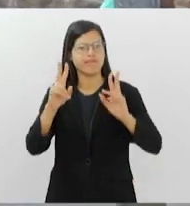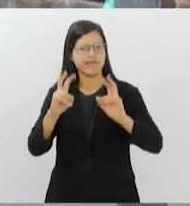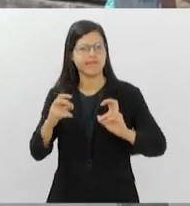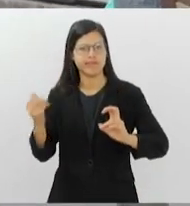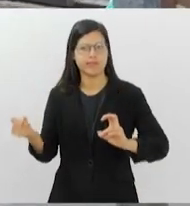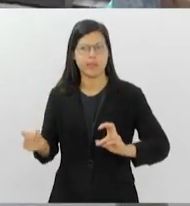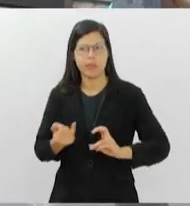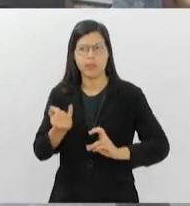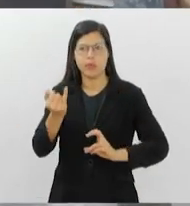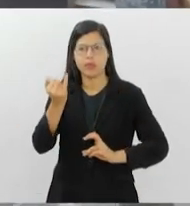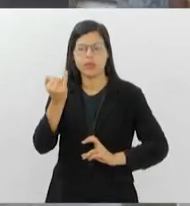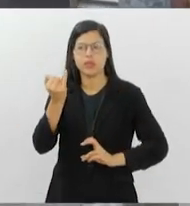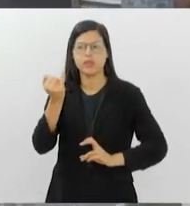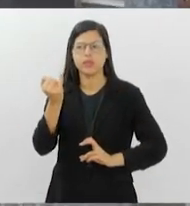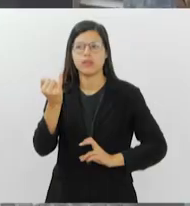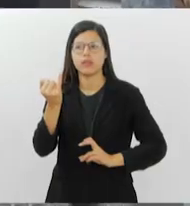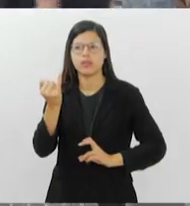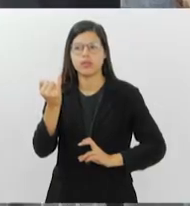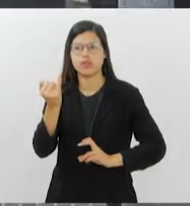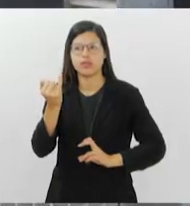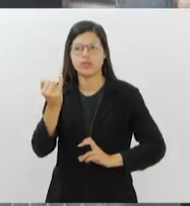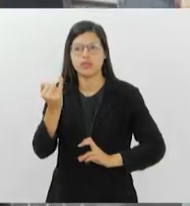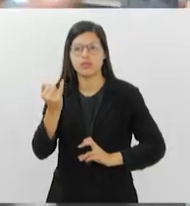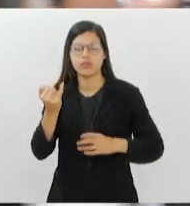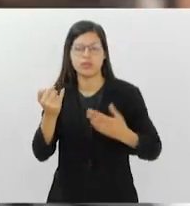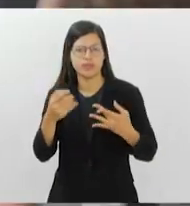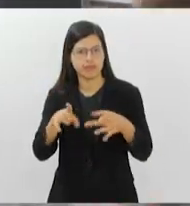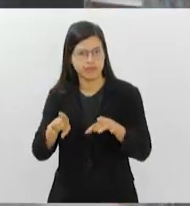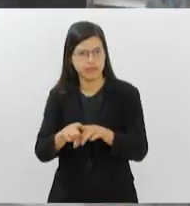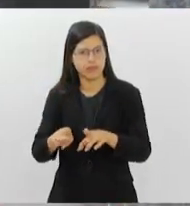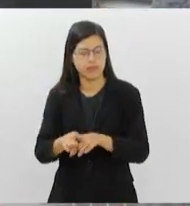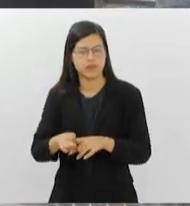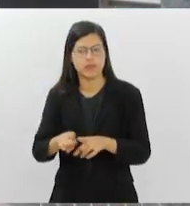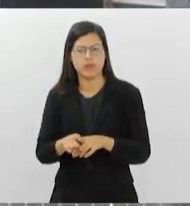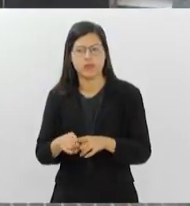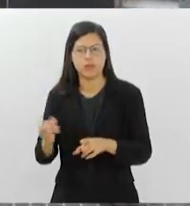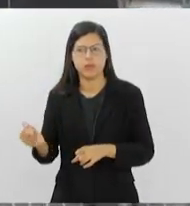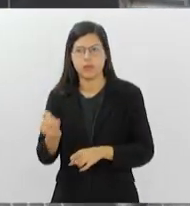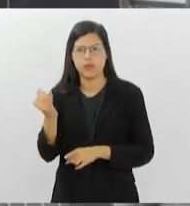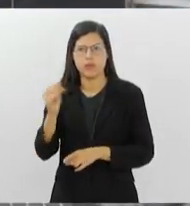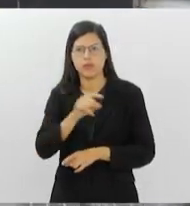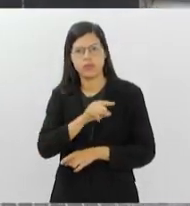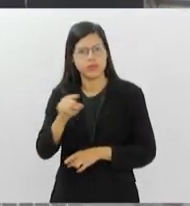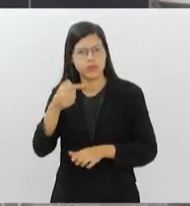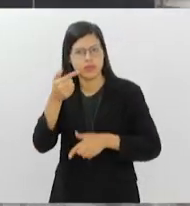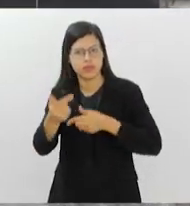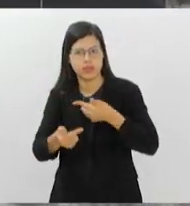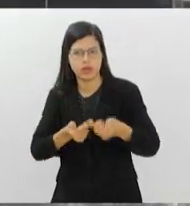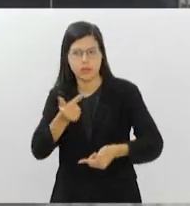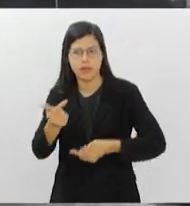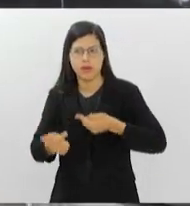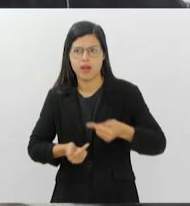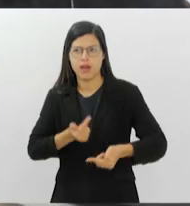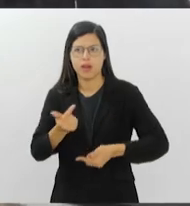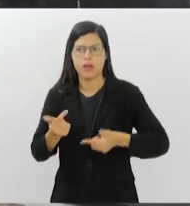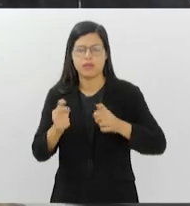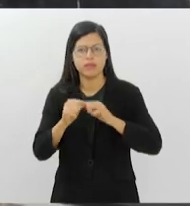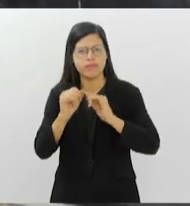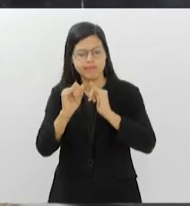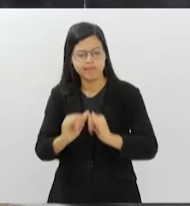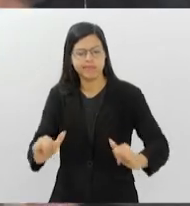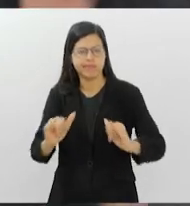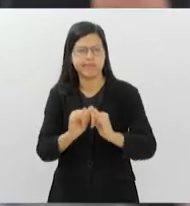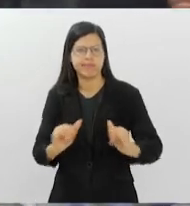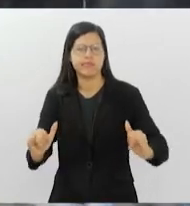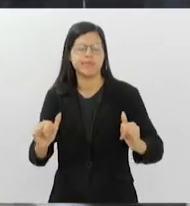e, nesse sentido, até, é importante que vocês estejam trabalhando para poder fazer essa divulgação.